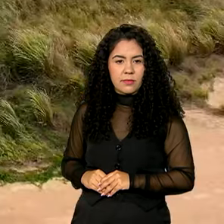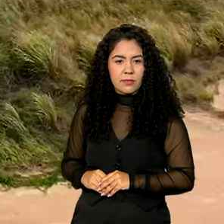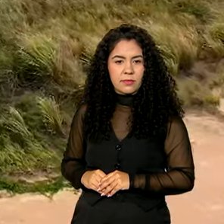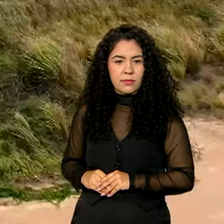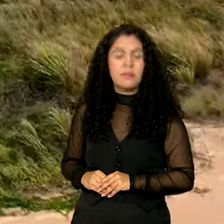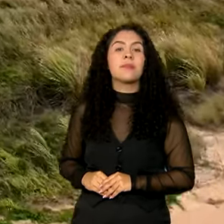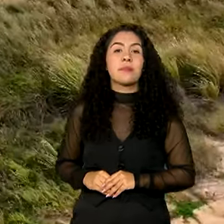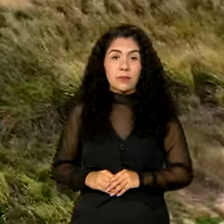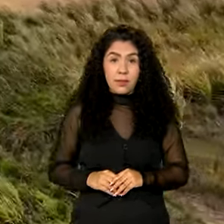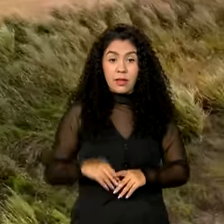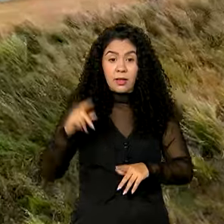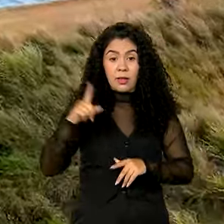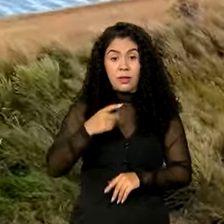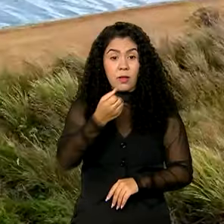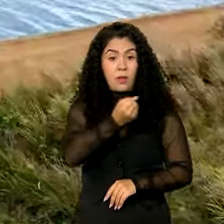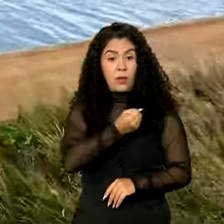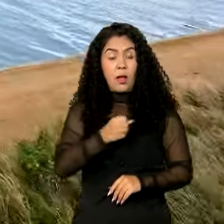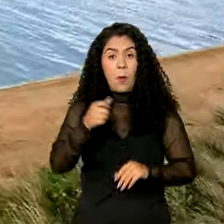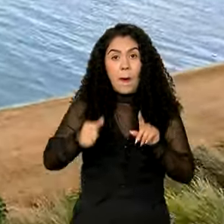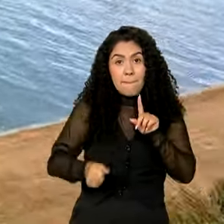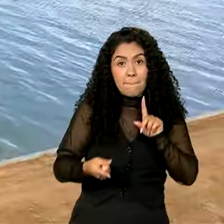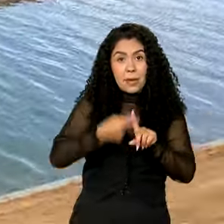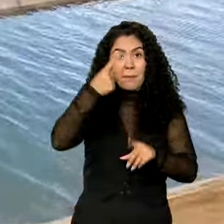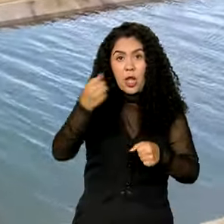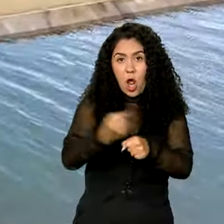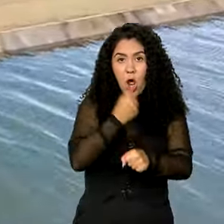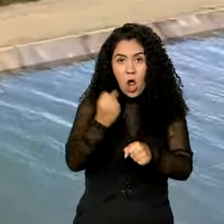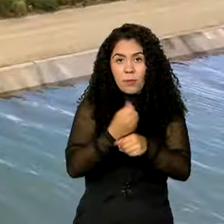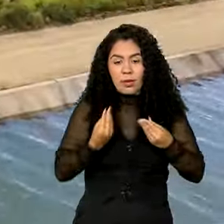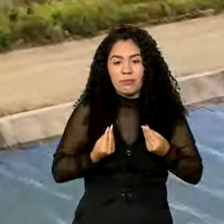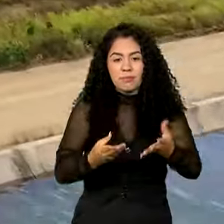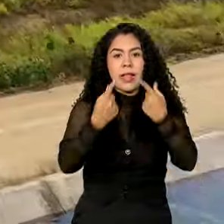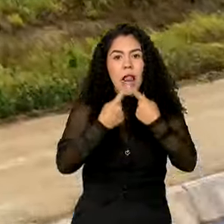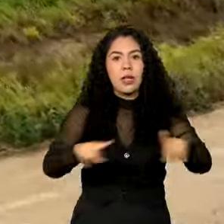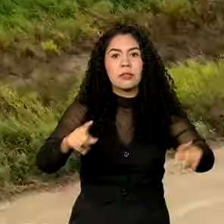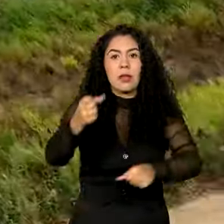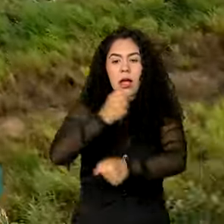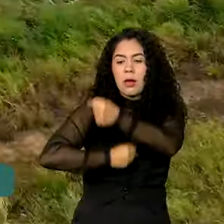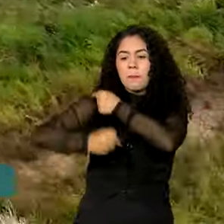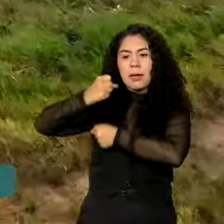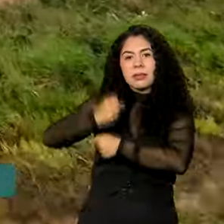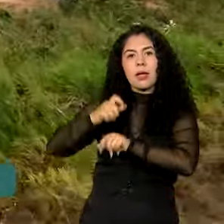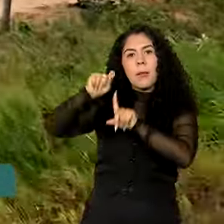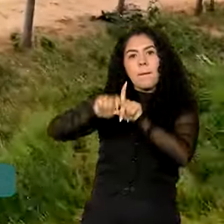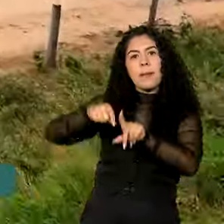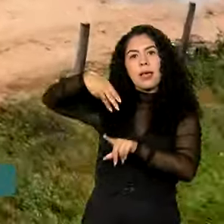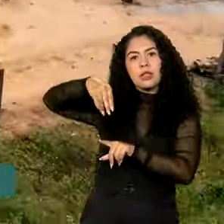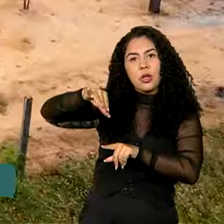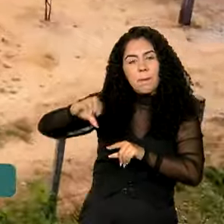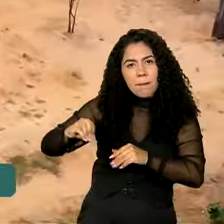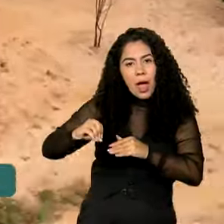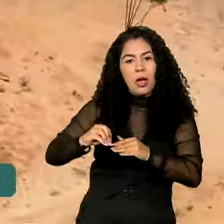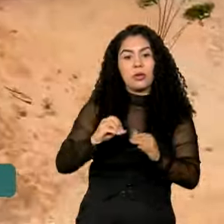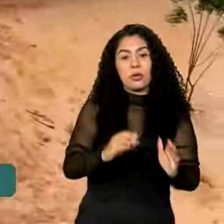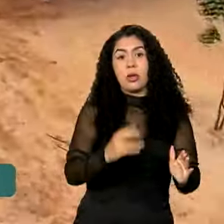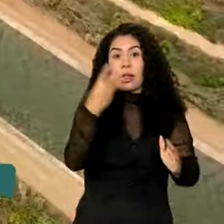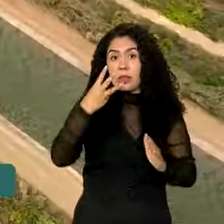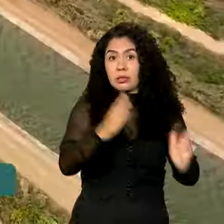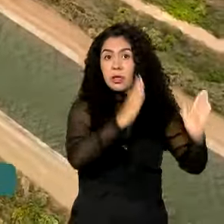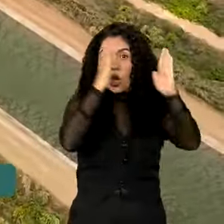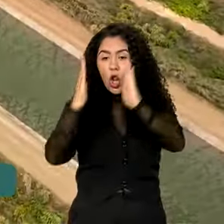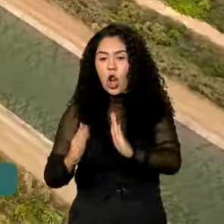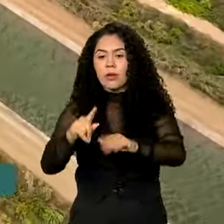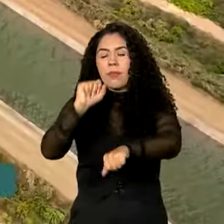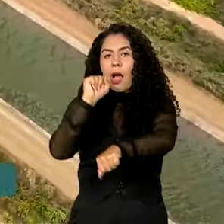O lote 1 foi entregue em maio do ano passado e o lote 3 está aguardando o processo de licitação.